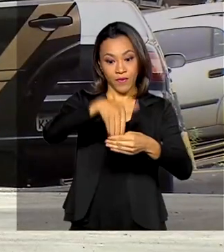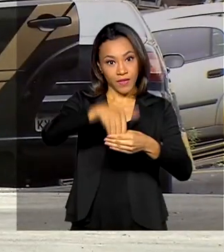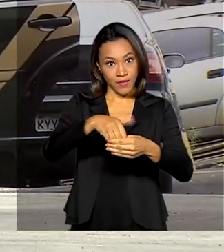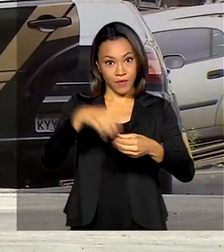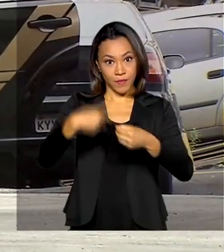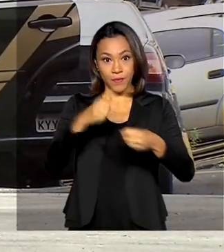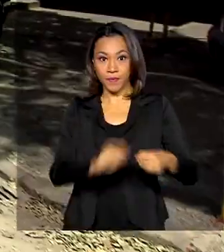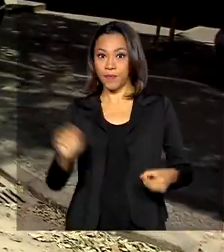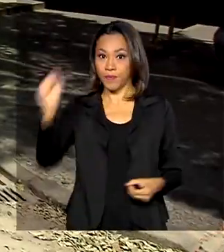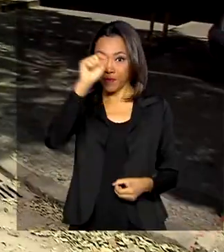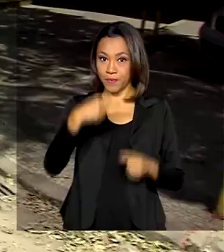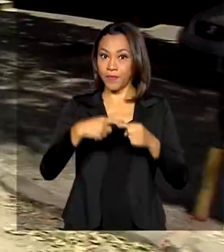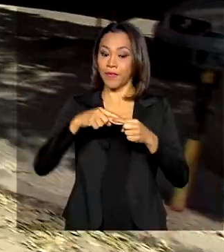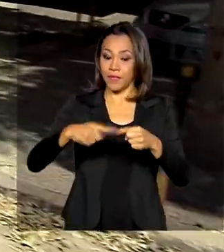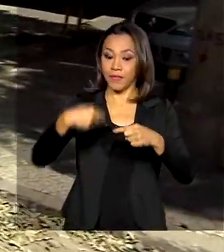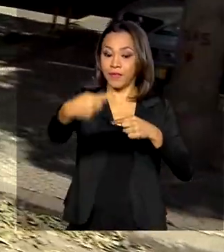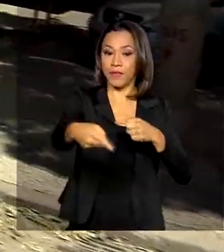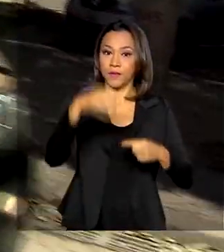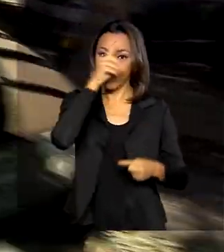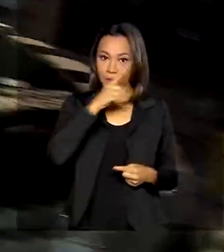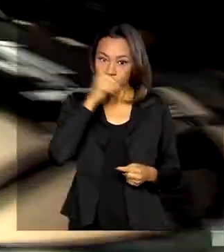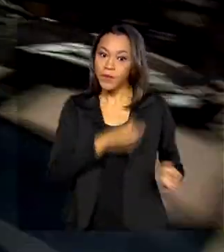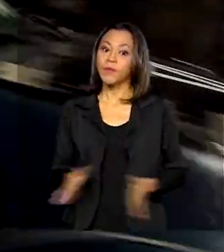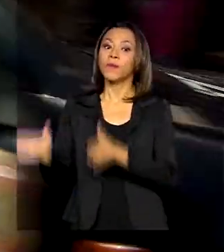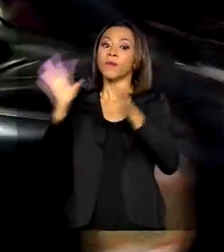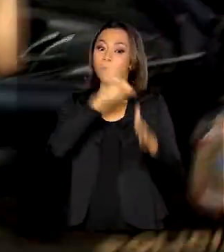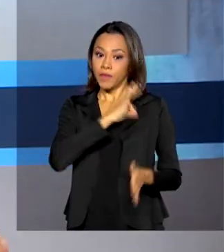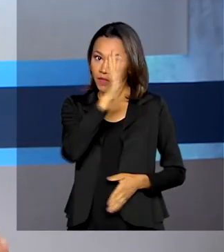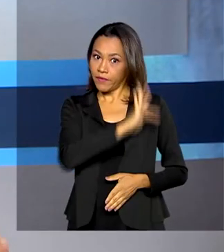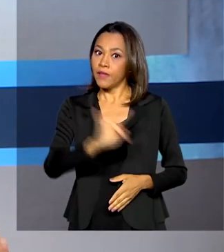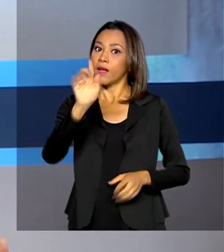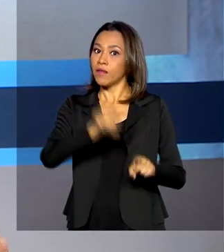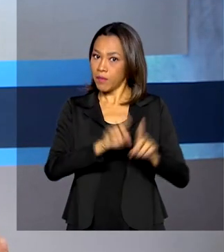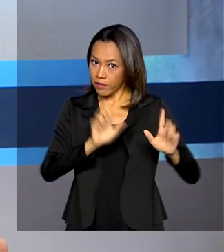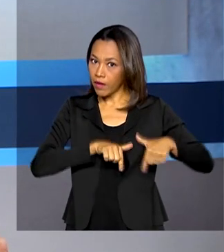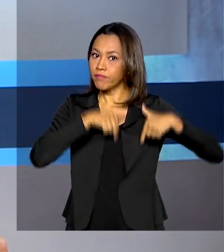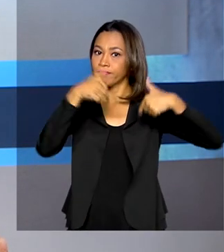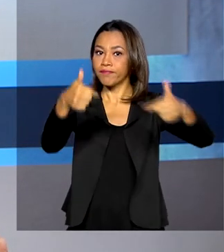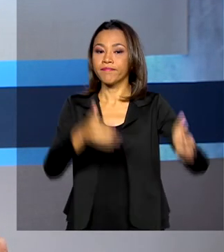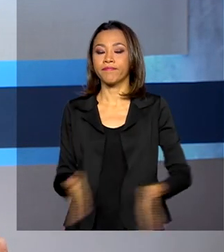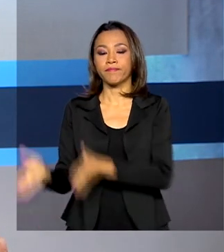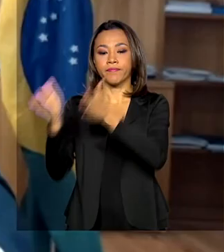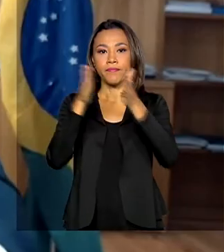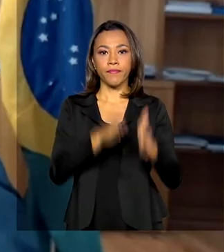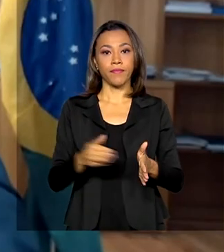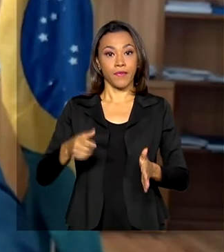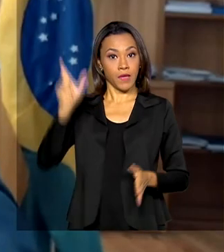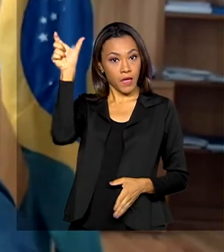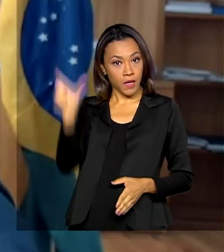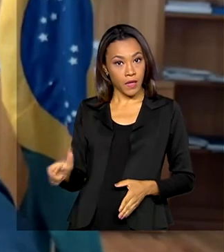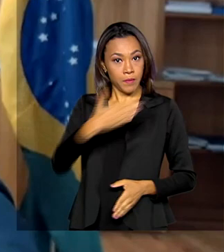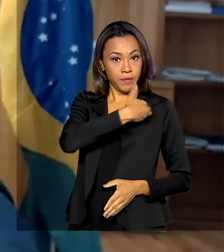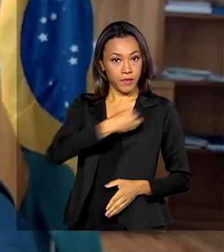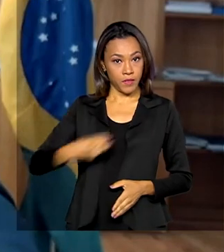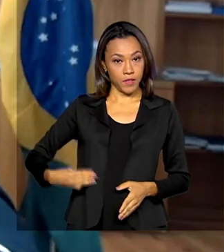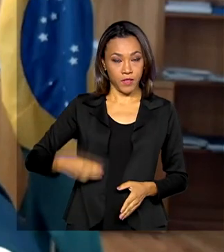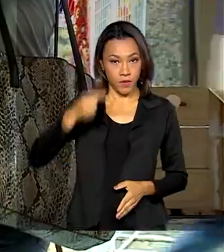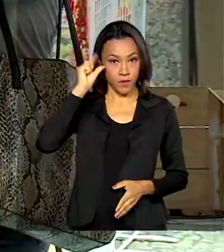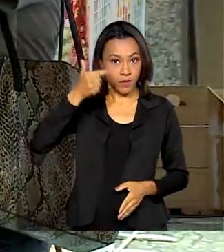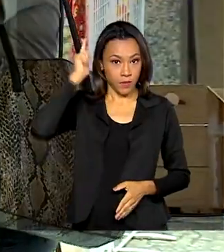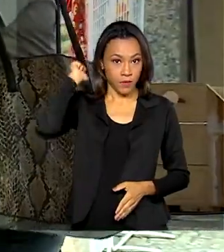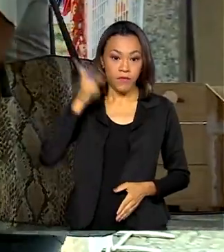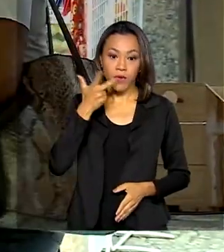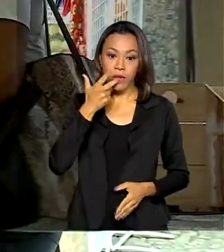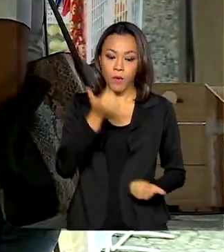domingo. Polícia Federal também vai atuar na fiscalização. Ministro Paulo Guedes afirma que auxílio emergencial